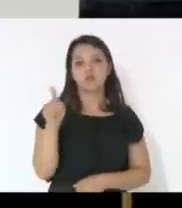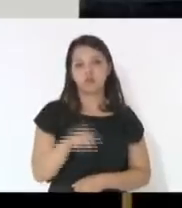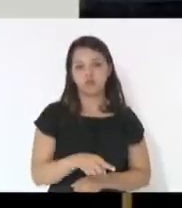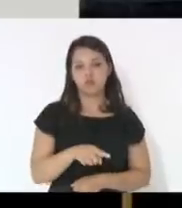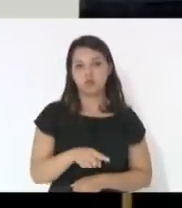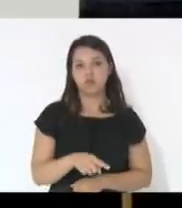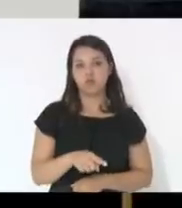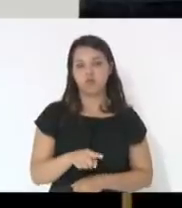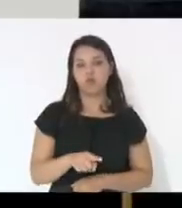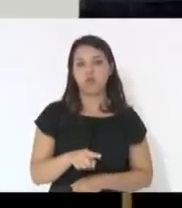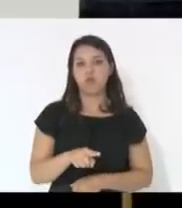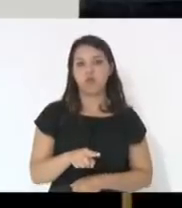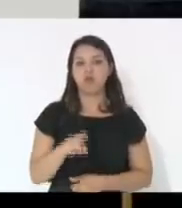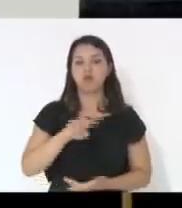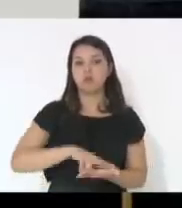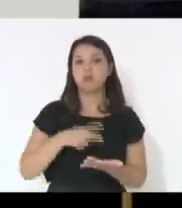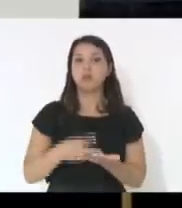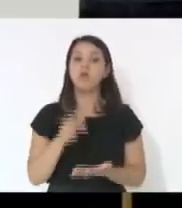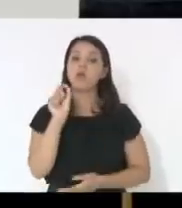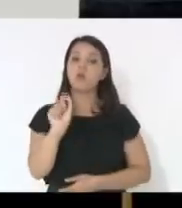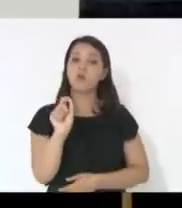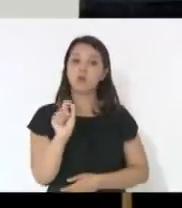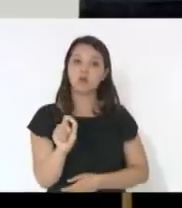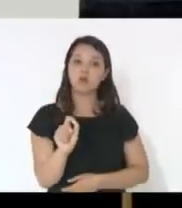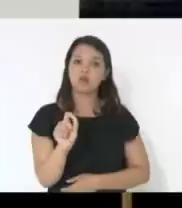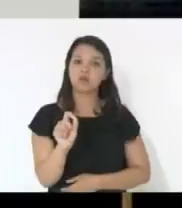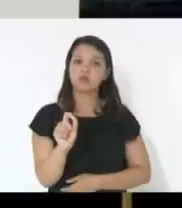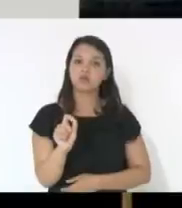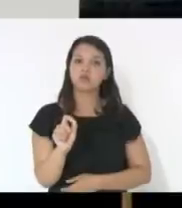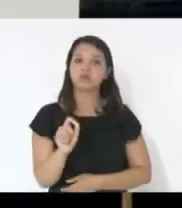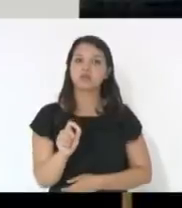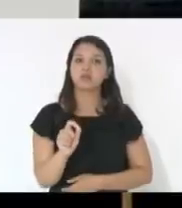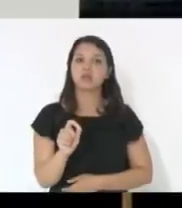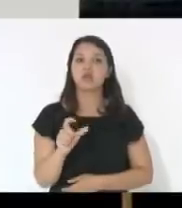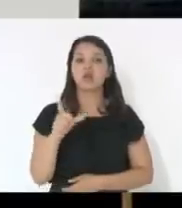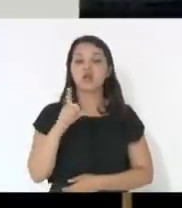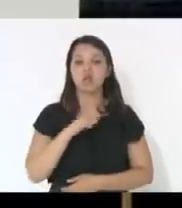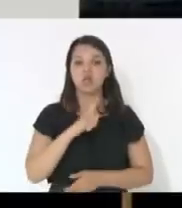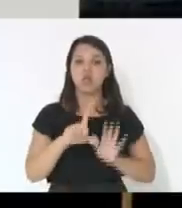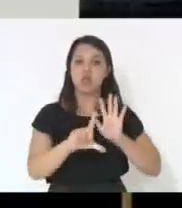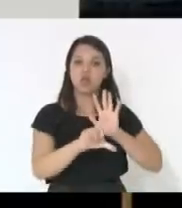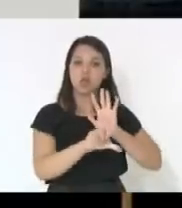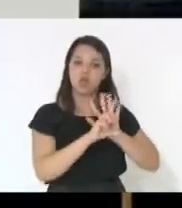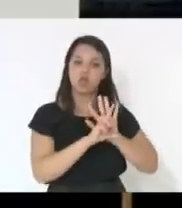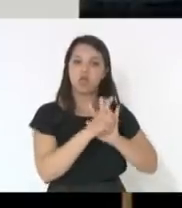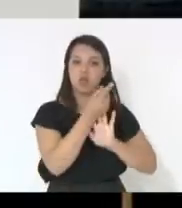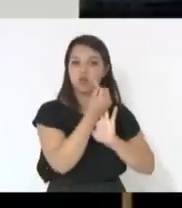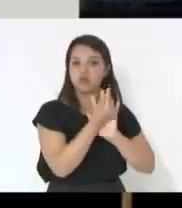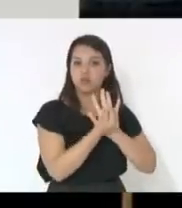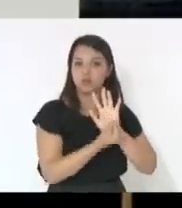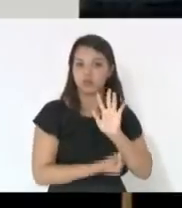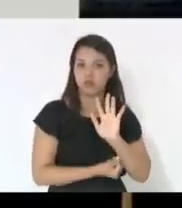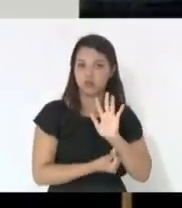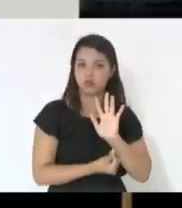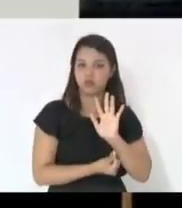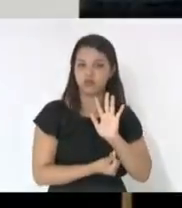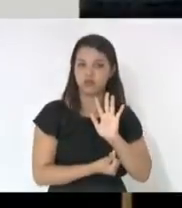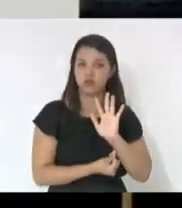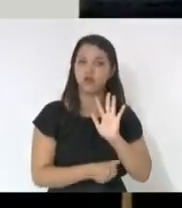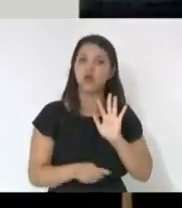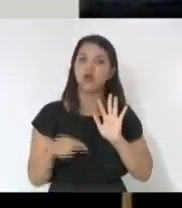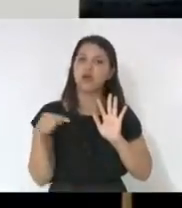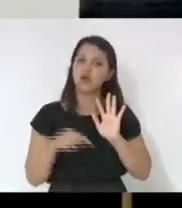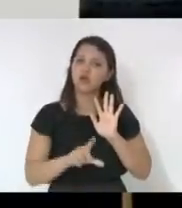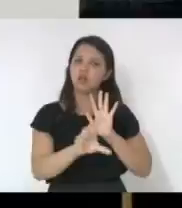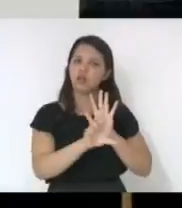argumentação de que isto é uma lei orçamentária e sendo lei orçamentária a iniciativa